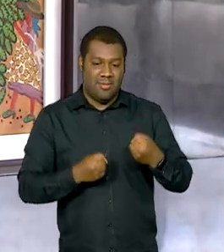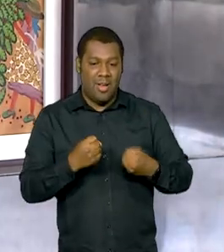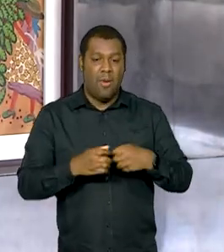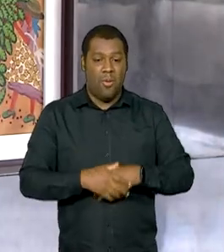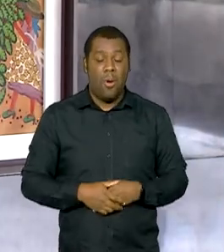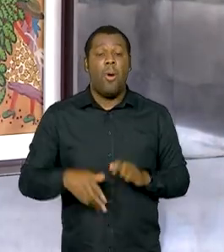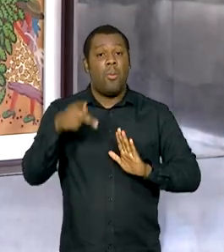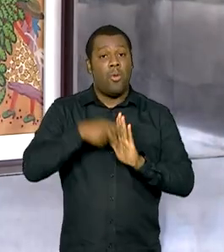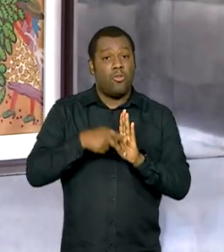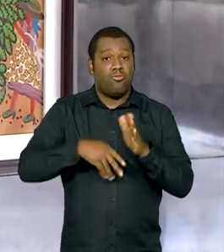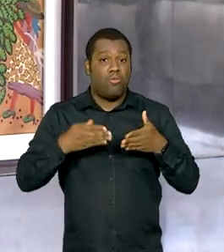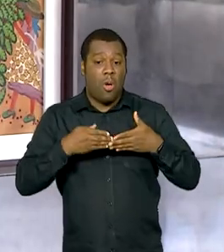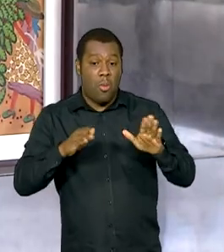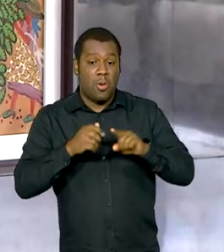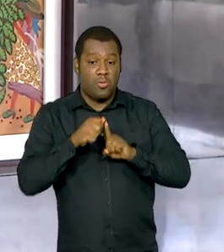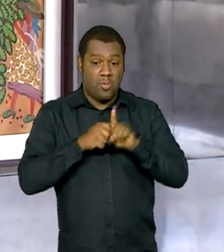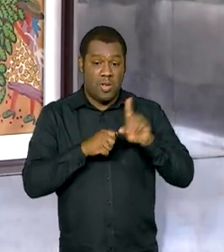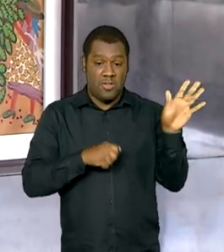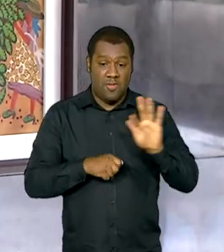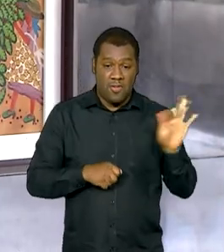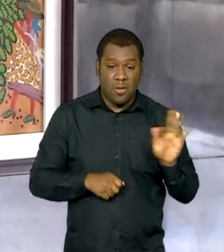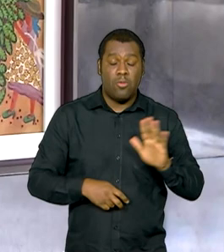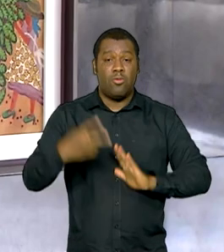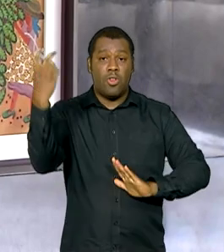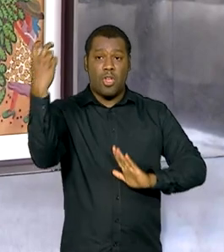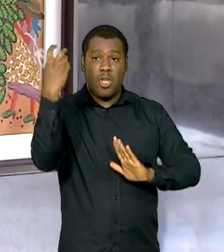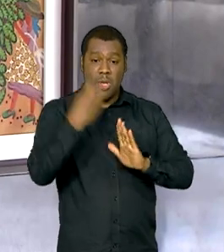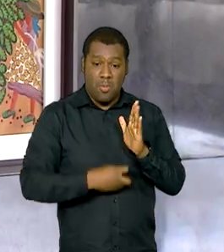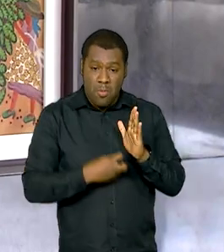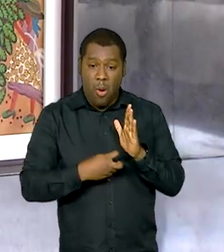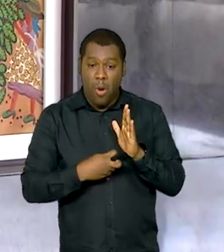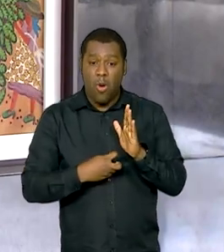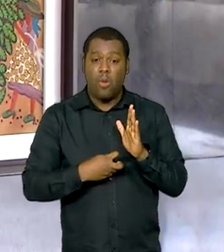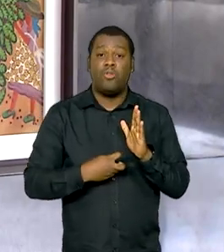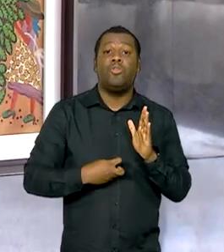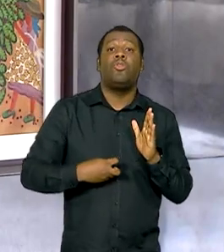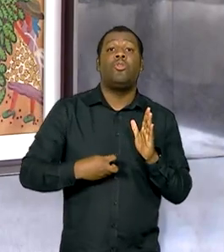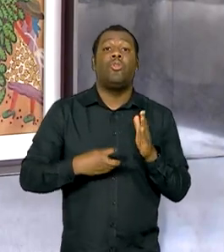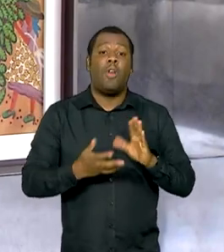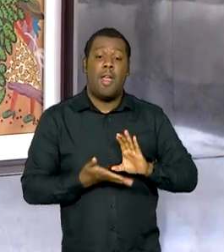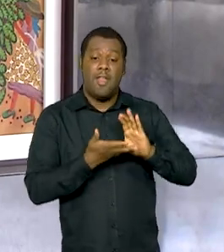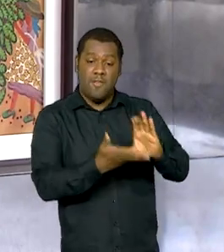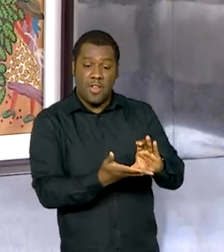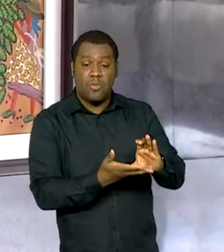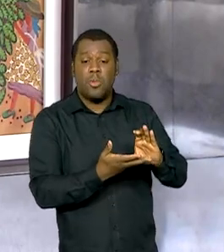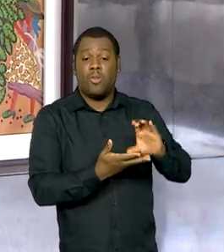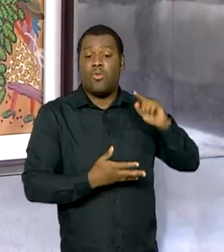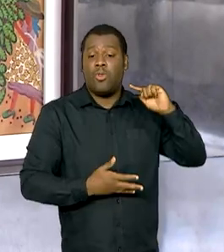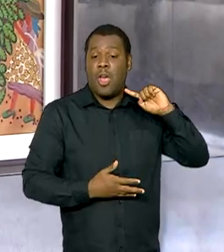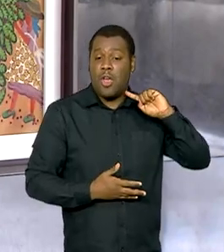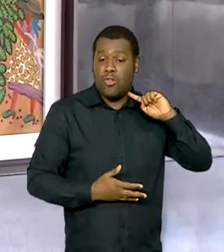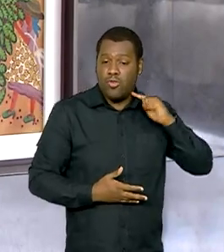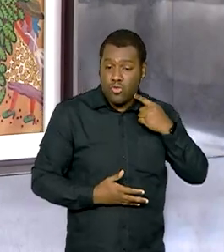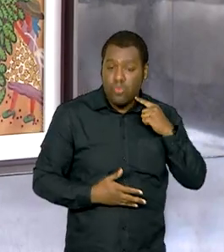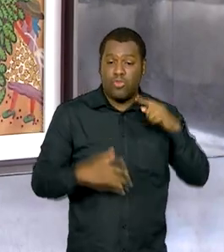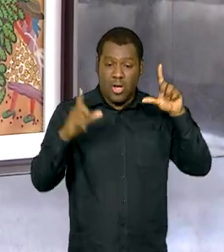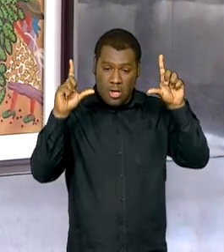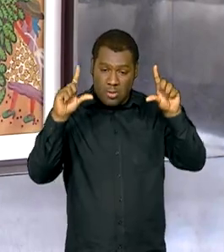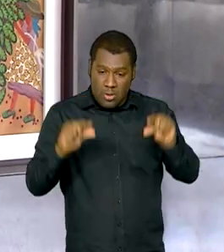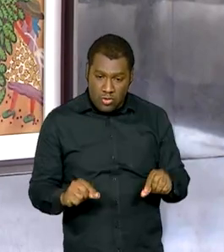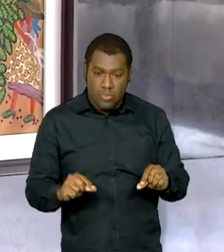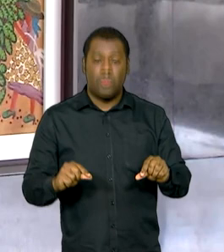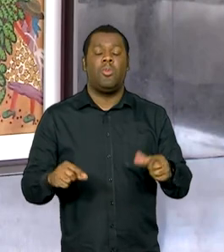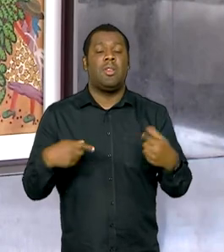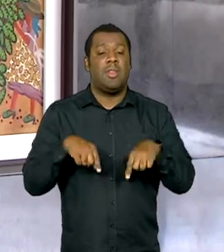em vigor em fevereiro, reduz os impostos de quem polui menos, aumenta os investimentos em eficiência energética e